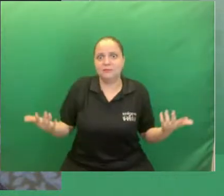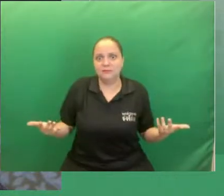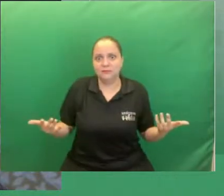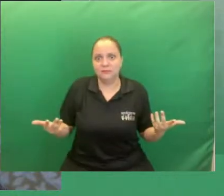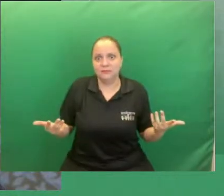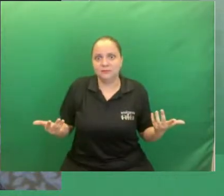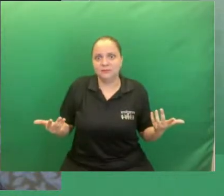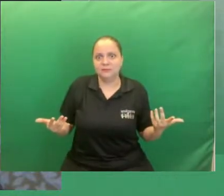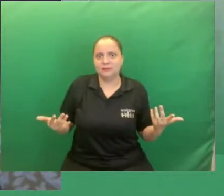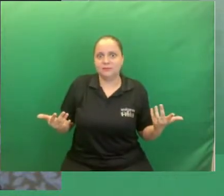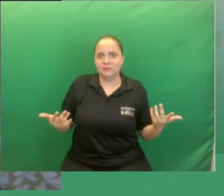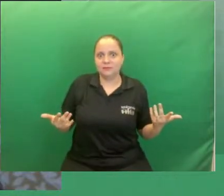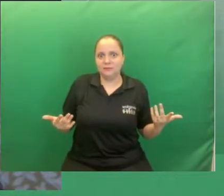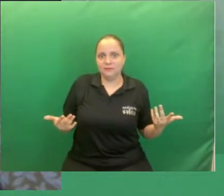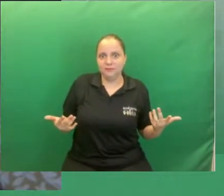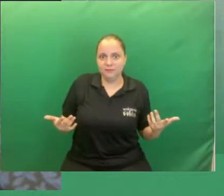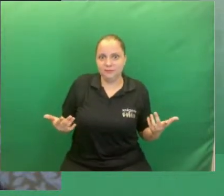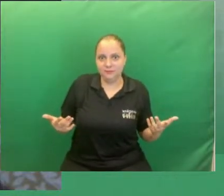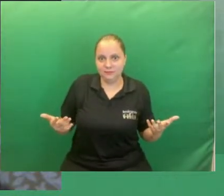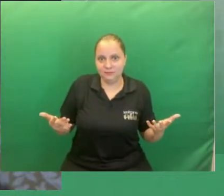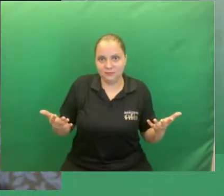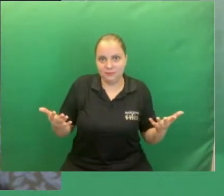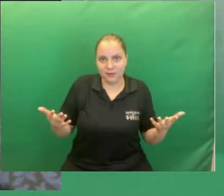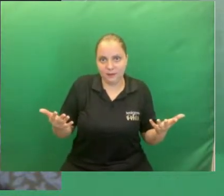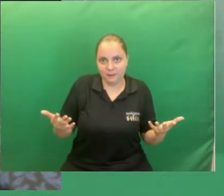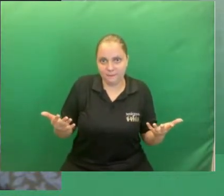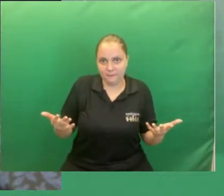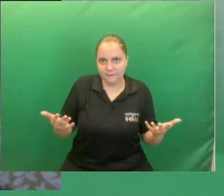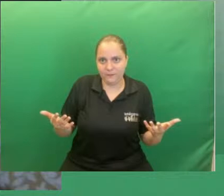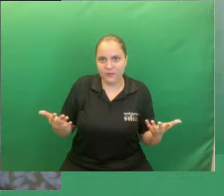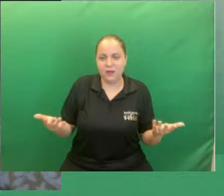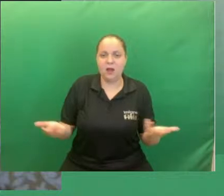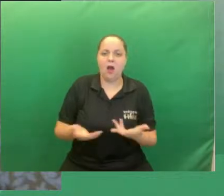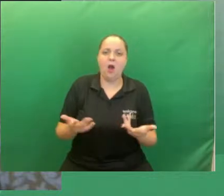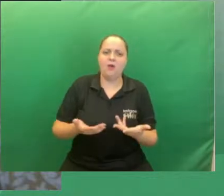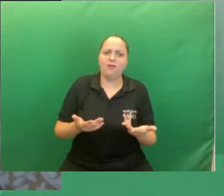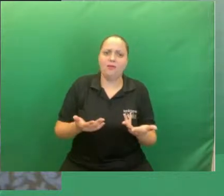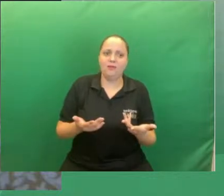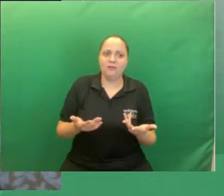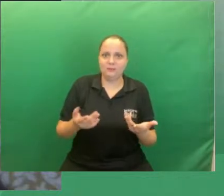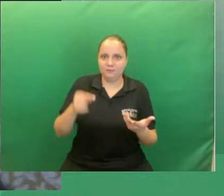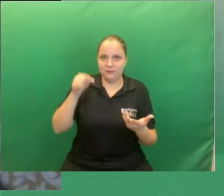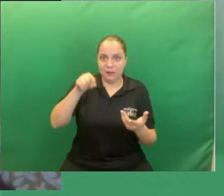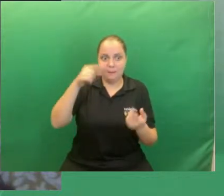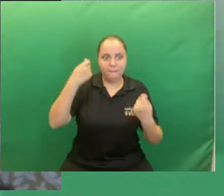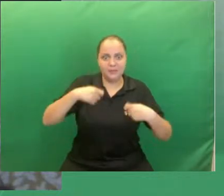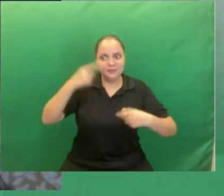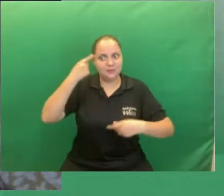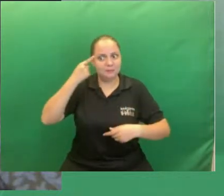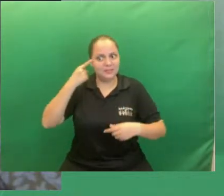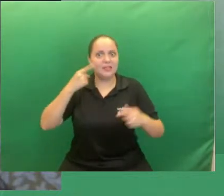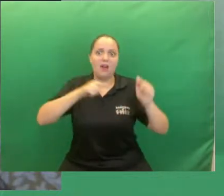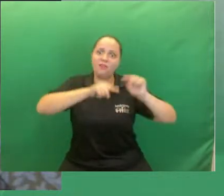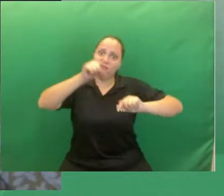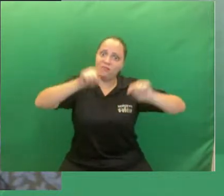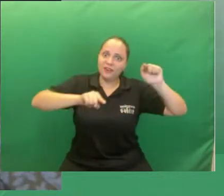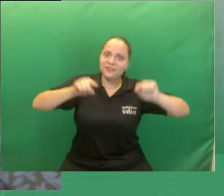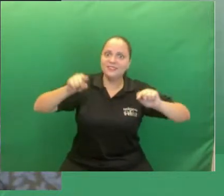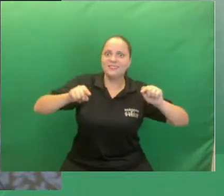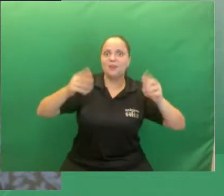revela um avanço nos estudos sobre o reconhecimento das variedades linguísticas. E falando um pouquinho